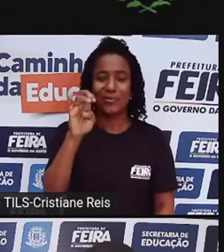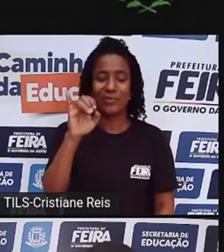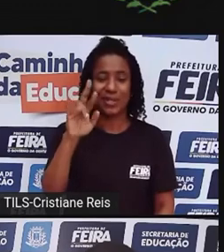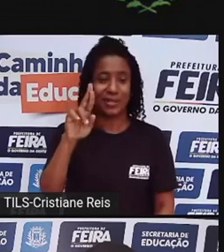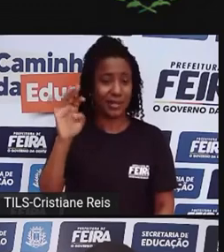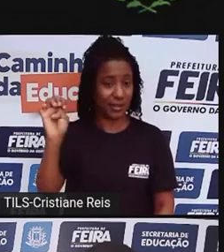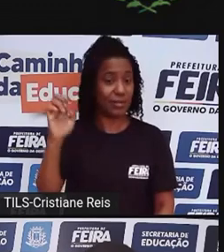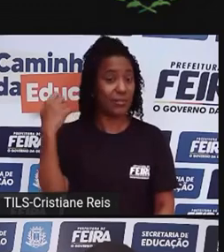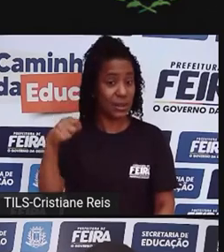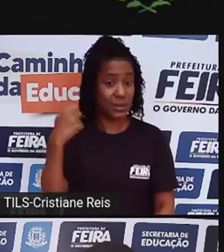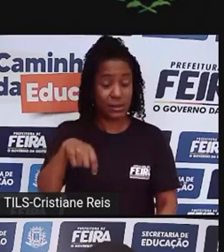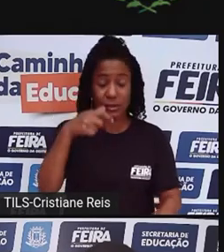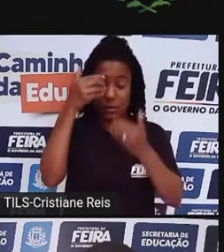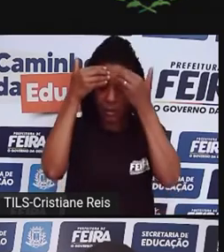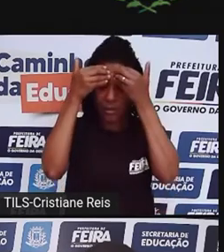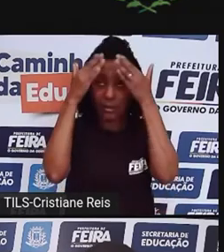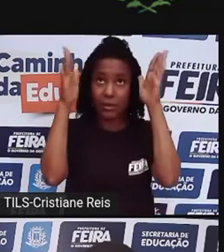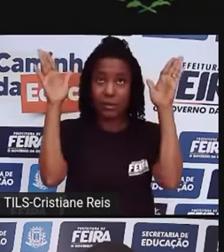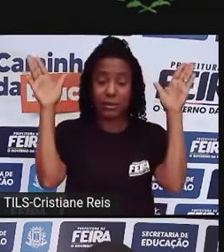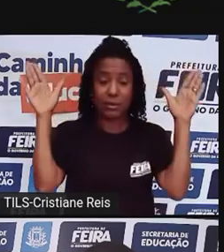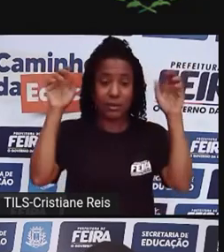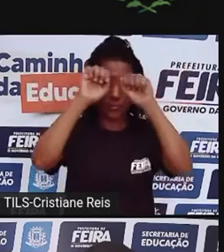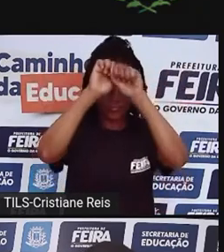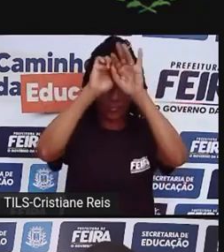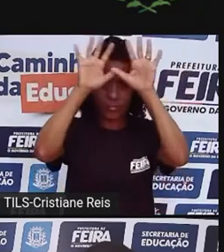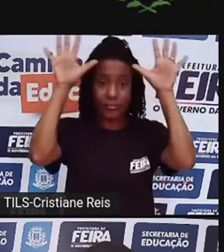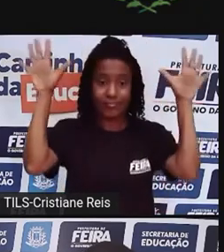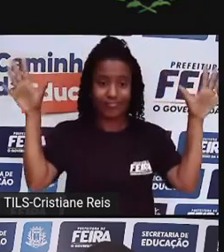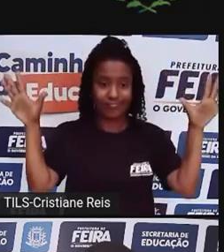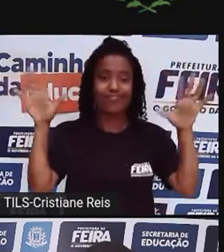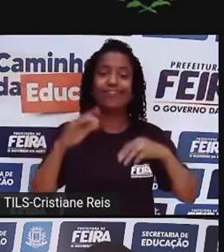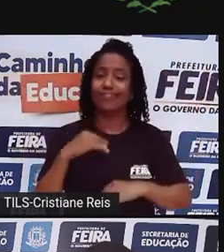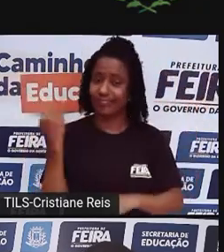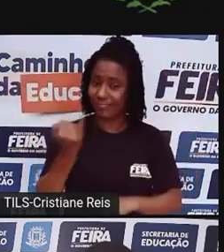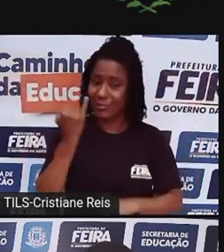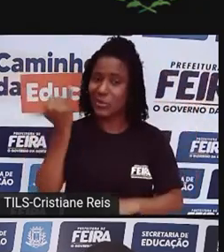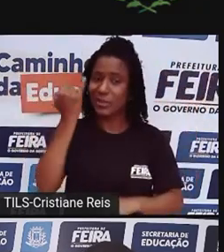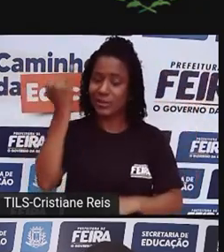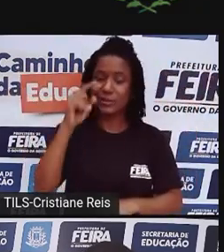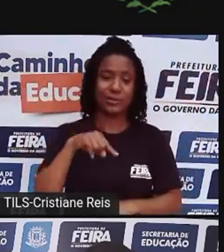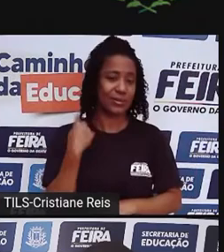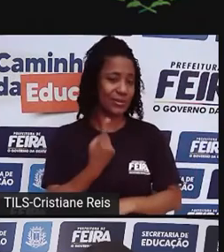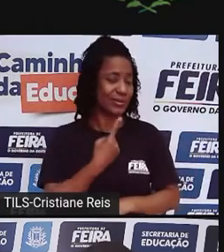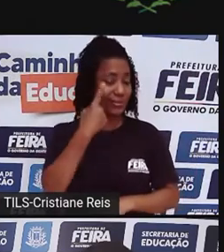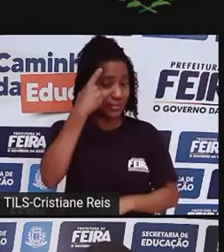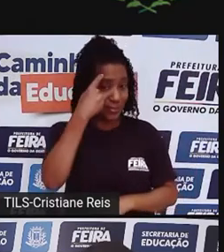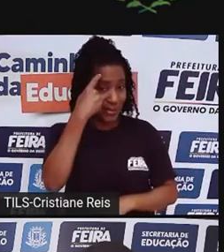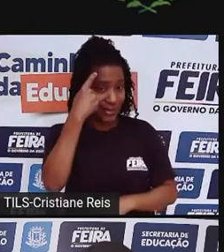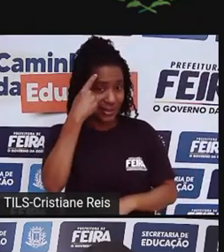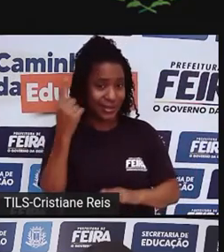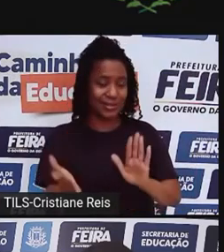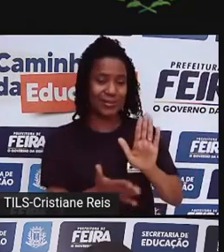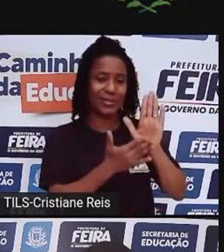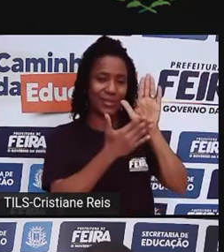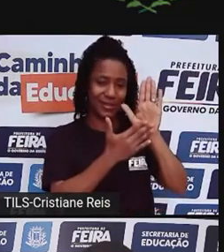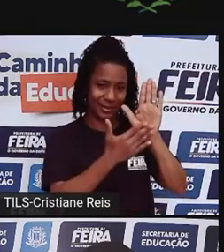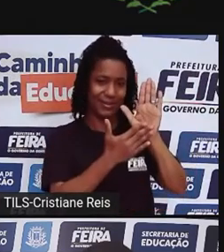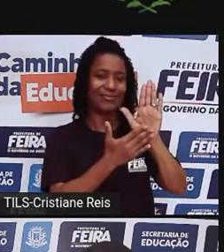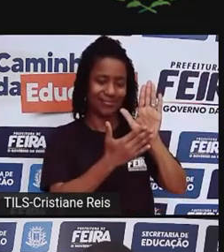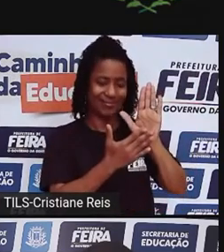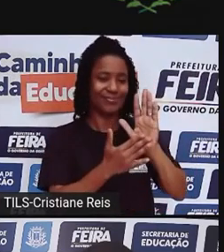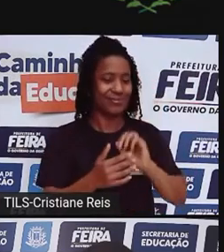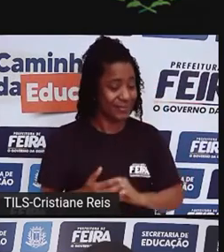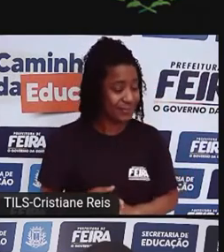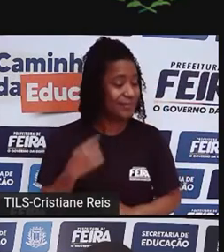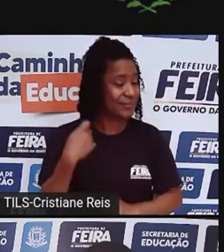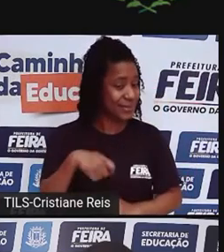que traz um processo de transformação e faz com que a gente repense todo o nosso processo político de existência. Então, quando a